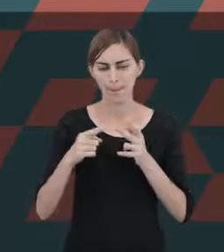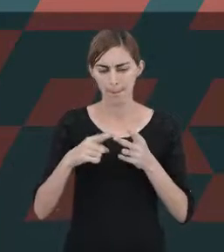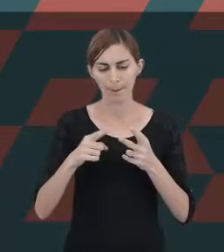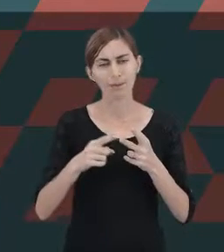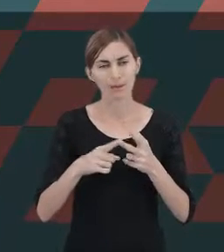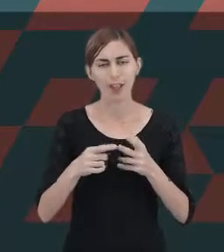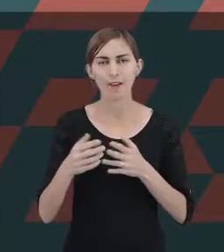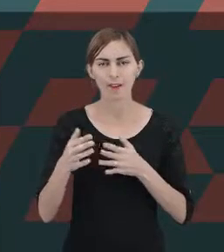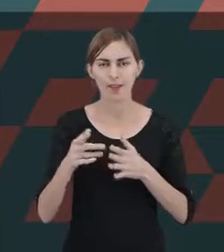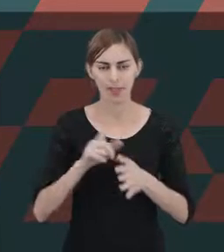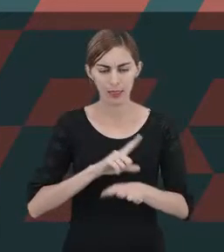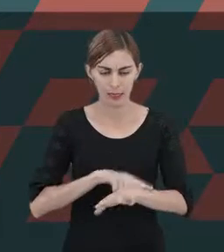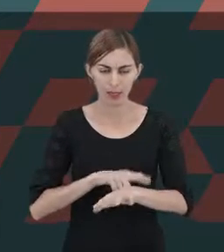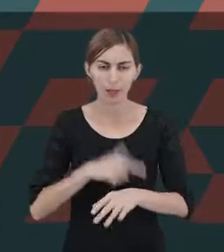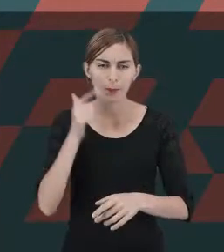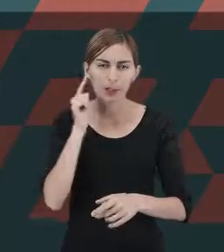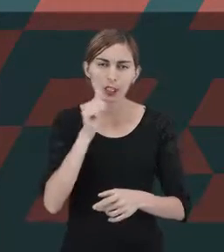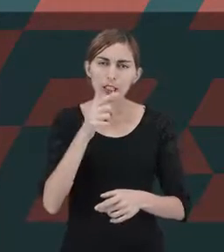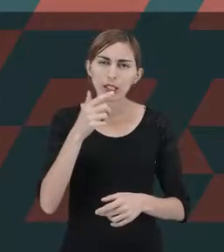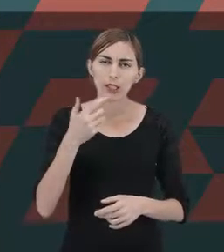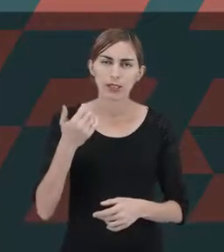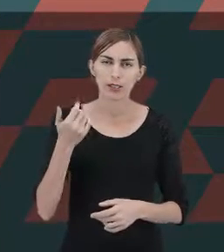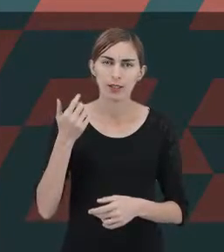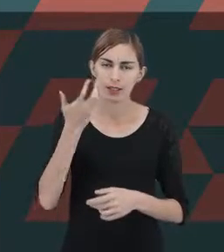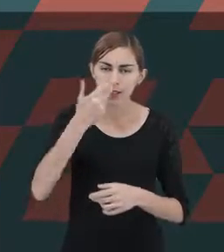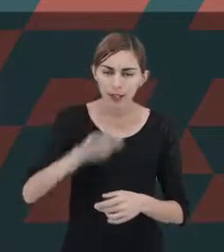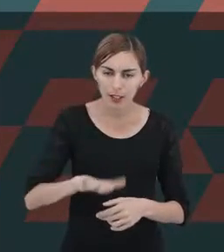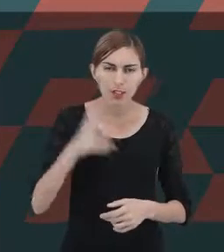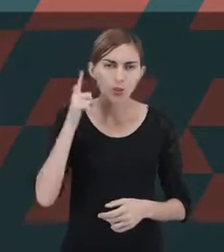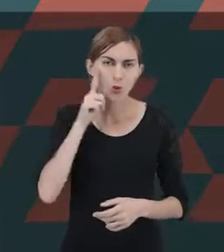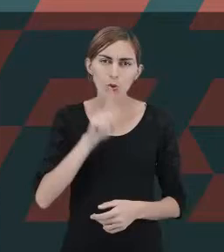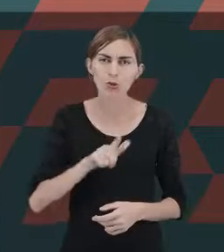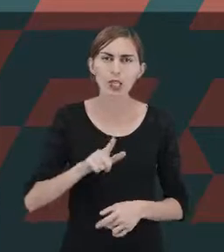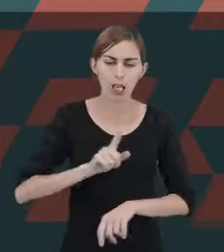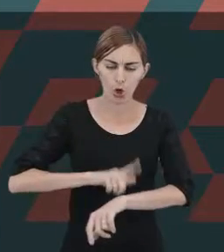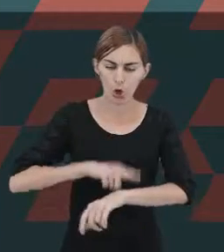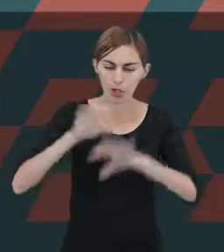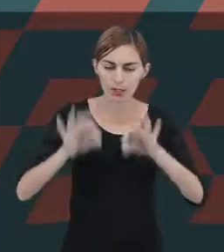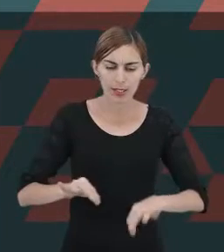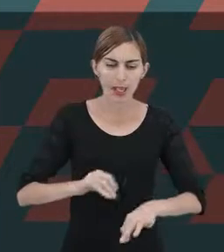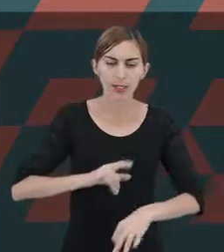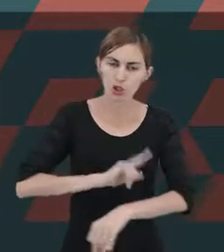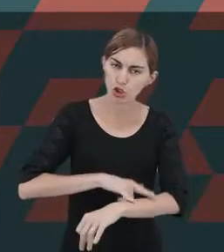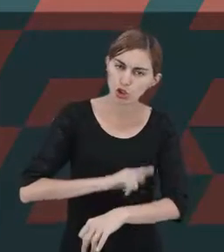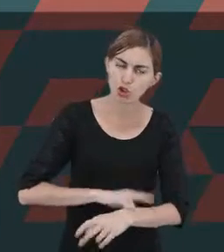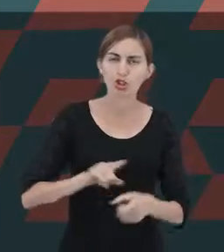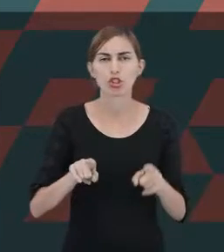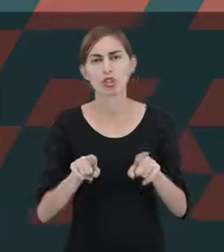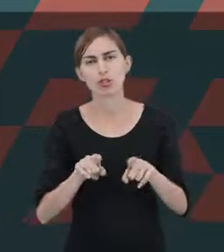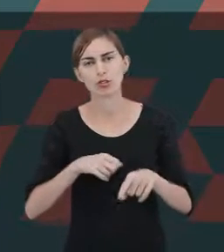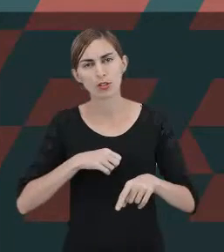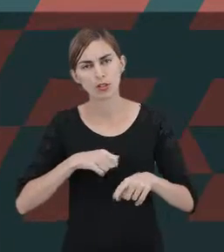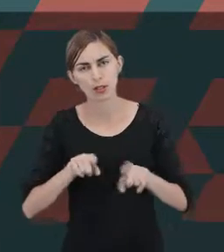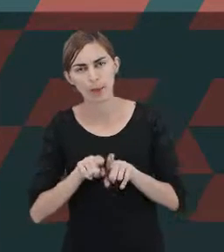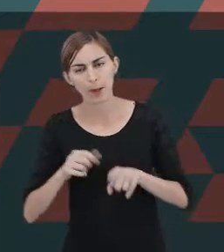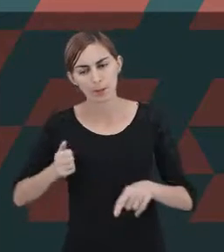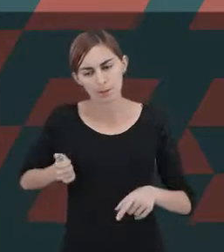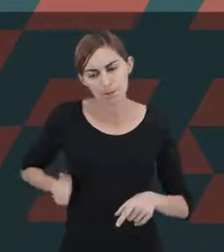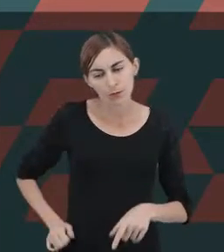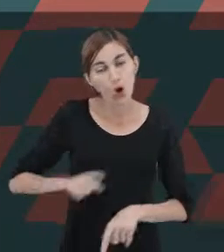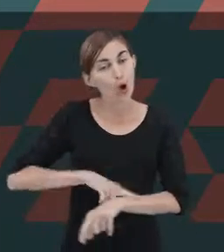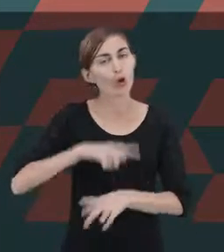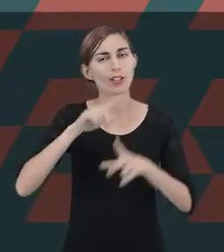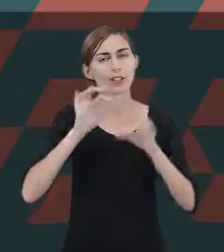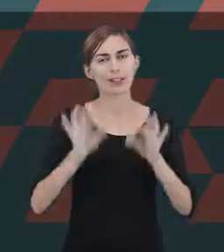criança consegue reter e soltar as fezes, bem como a urina. A terceira fase, proposta